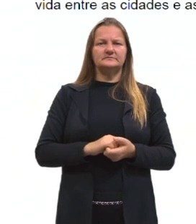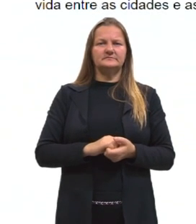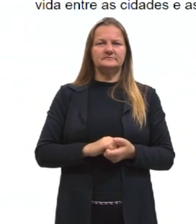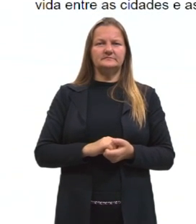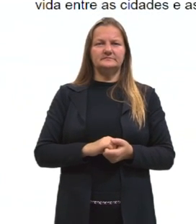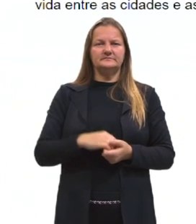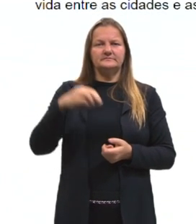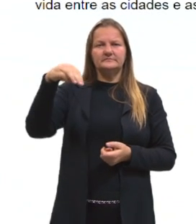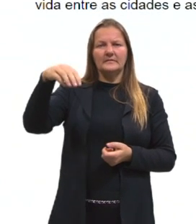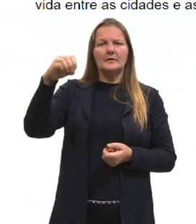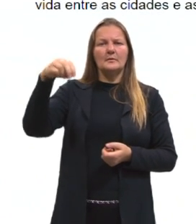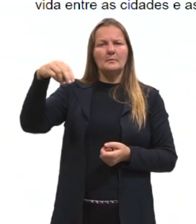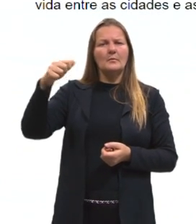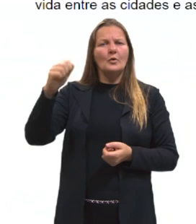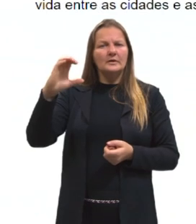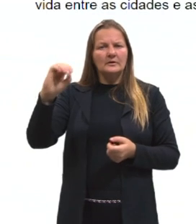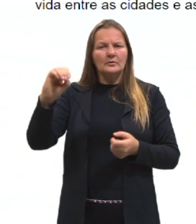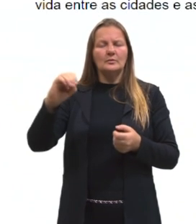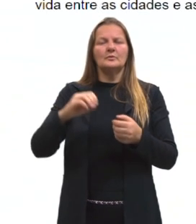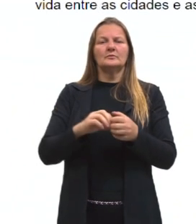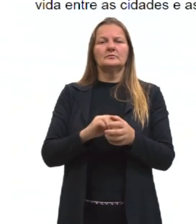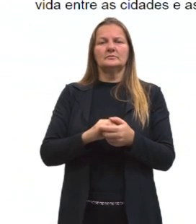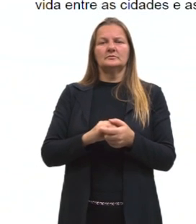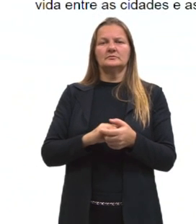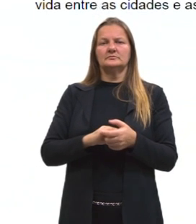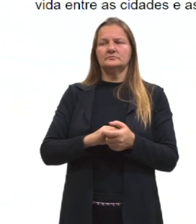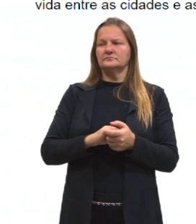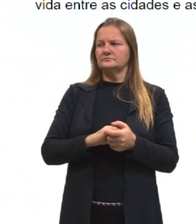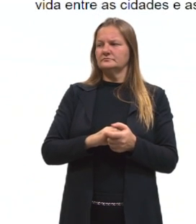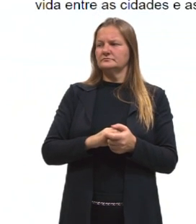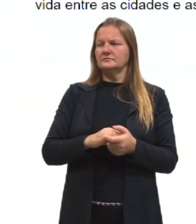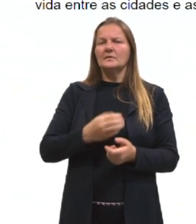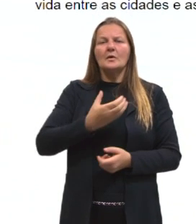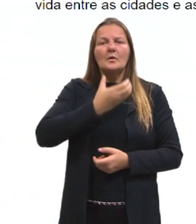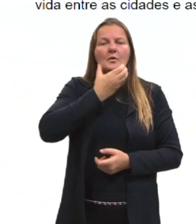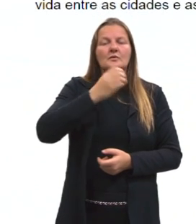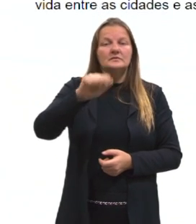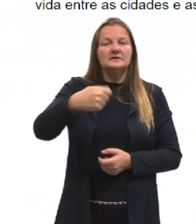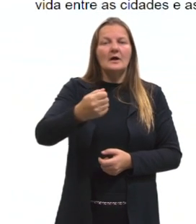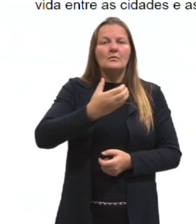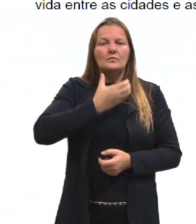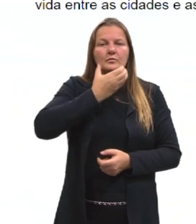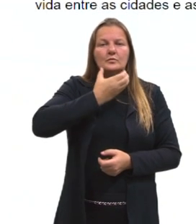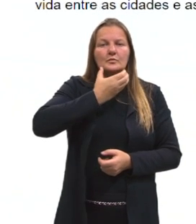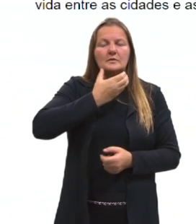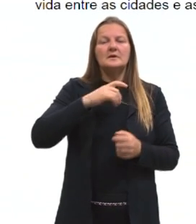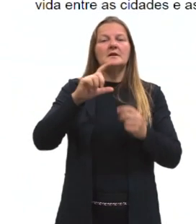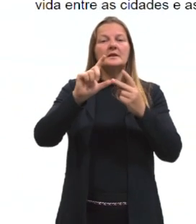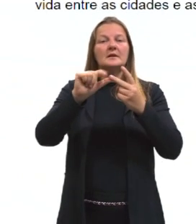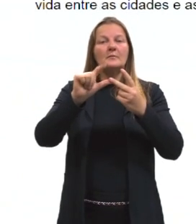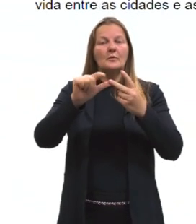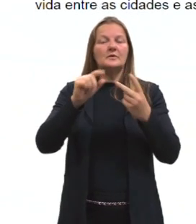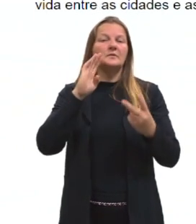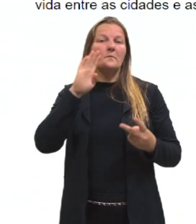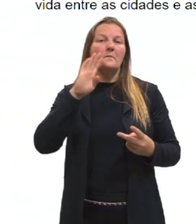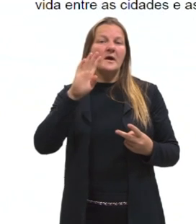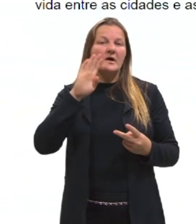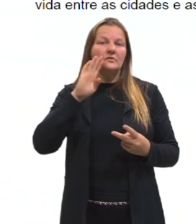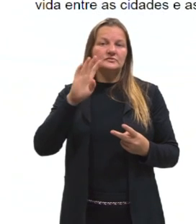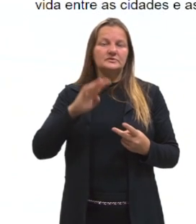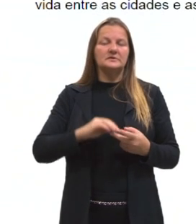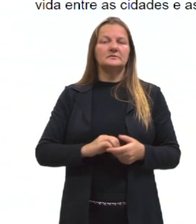segundo país em menor, em área, tá, e aí depois tem a Bélgica, olha lá, Bélgica,